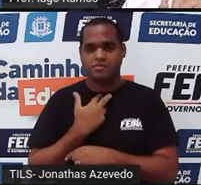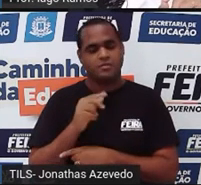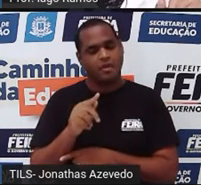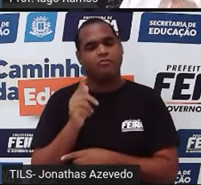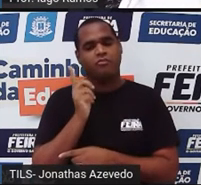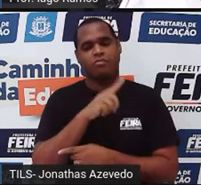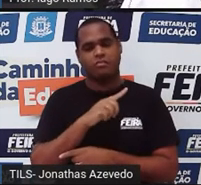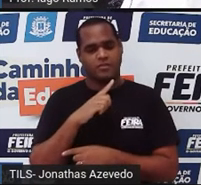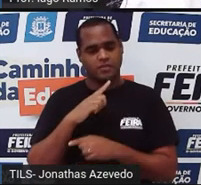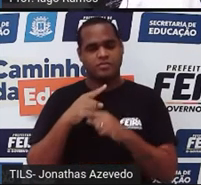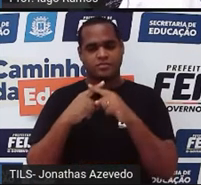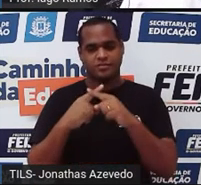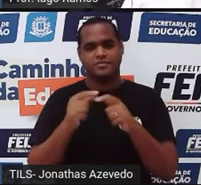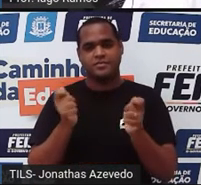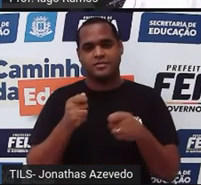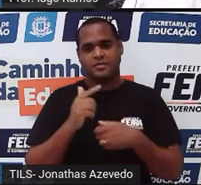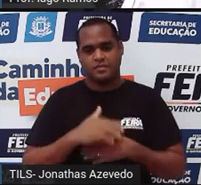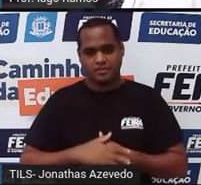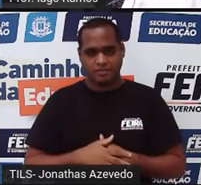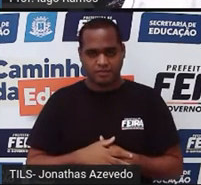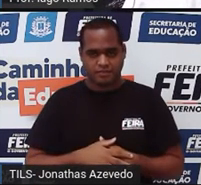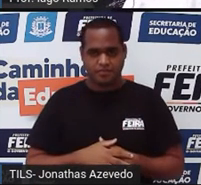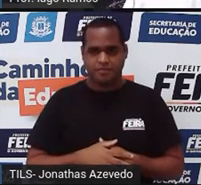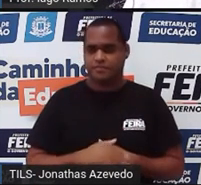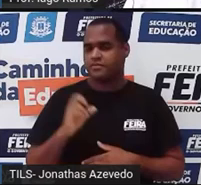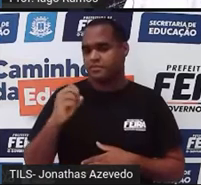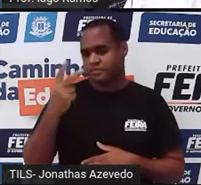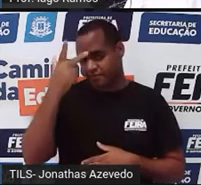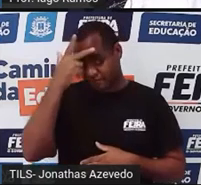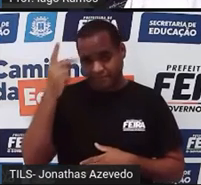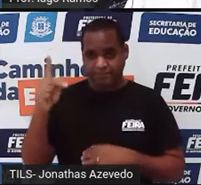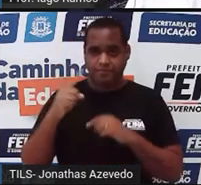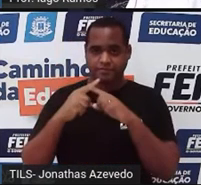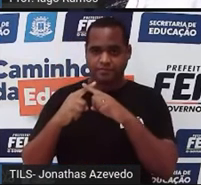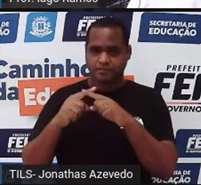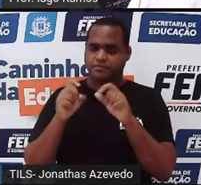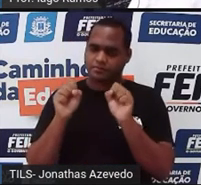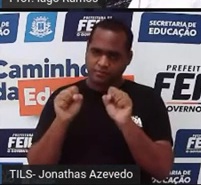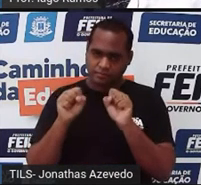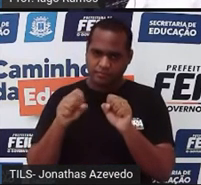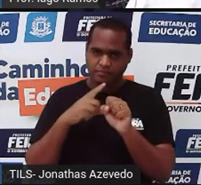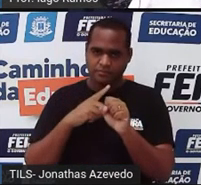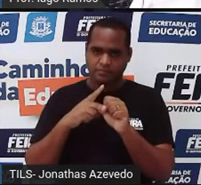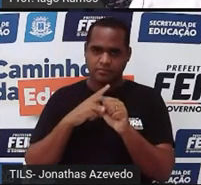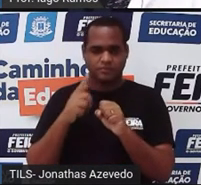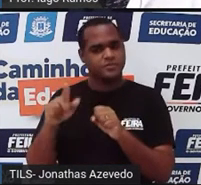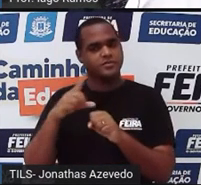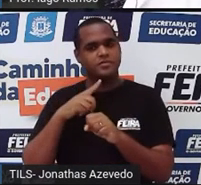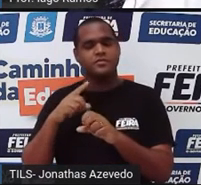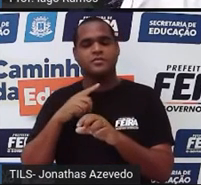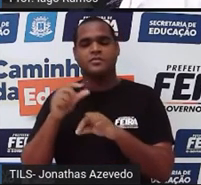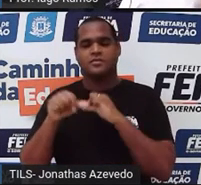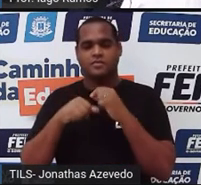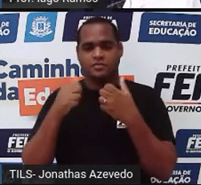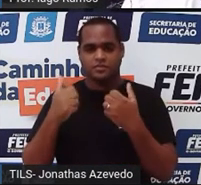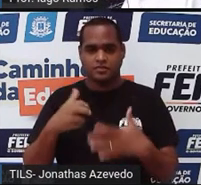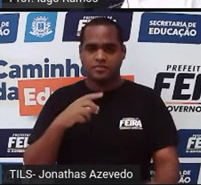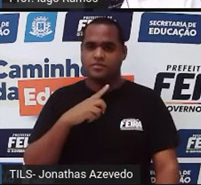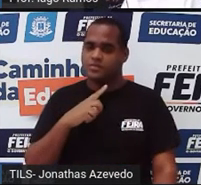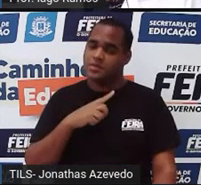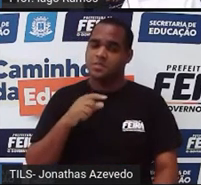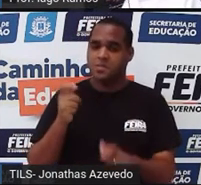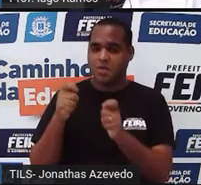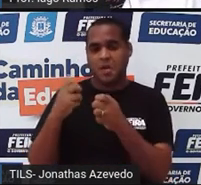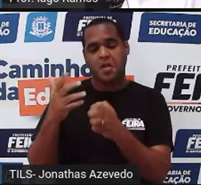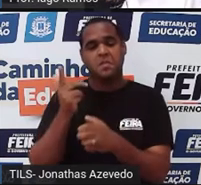ganha. Ou, a pessoa que vai usar o X pode bloquear ele na diagonal, mas ele fecha ali no quadradinho de